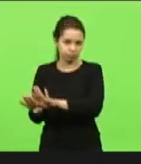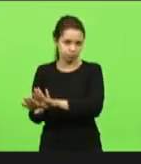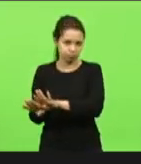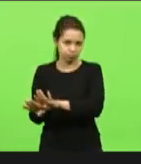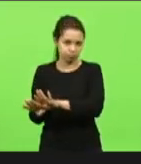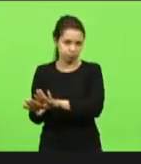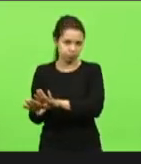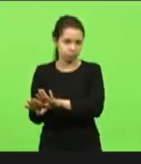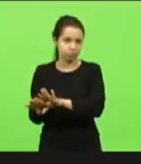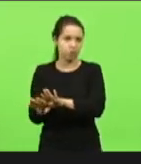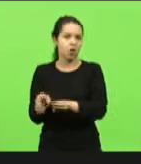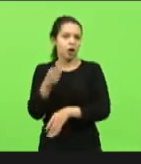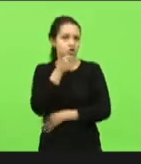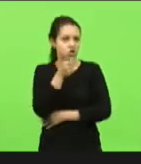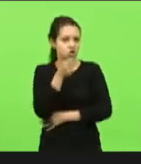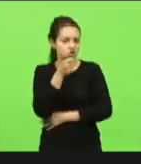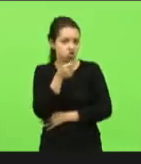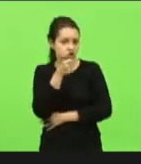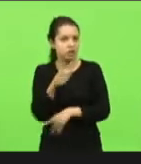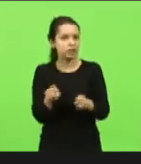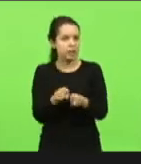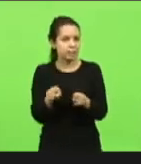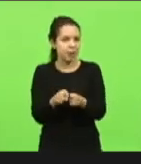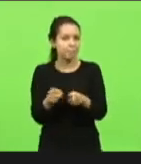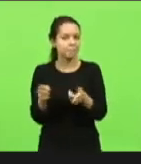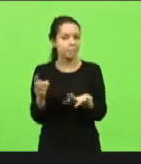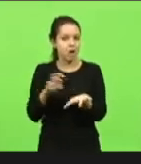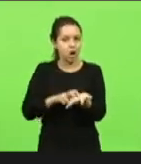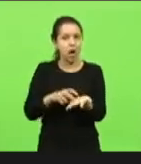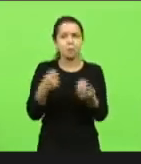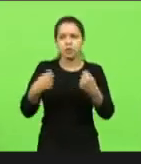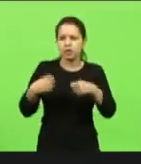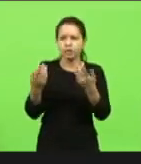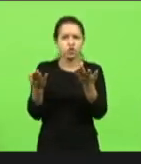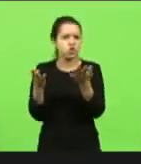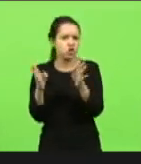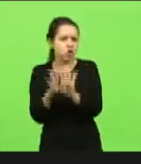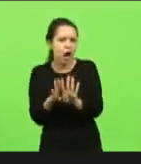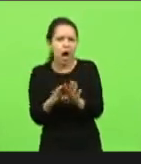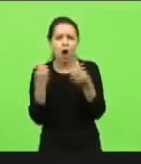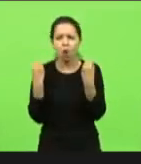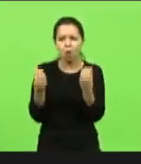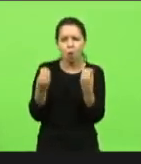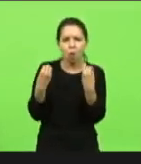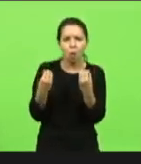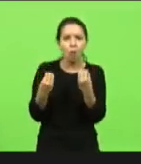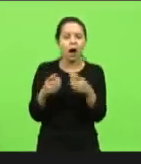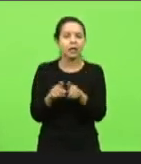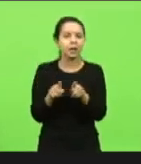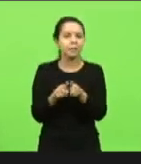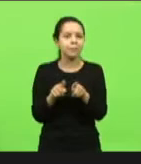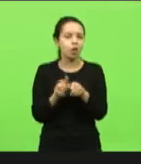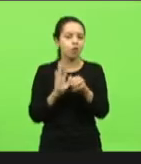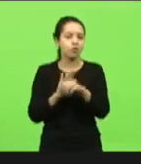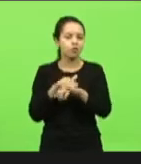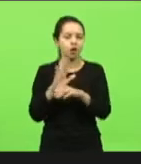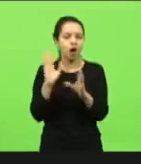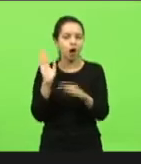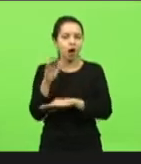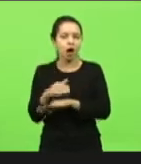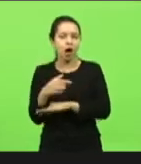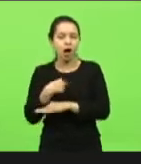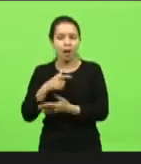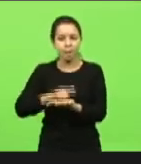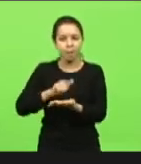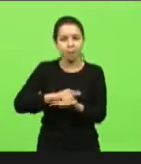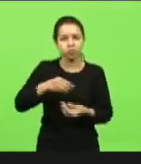o radialista ele vai lá de manhã tem que fechar meu Deus que absurdo e no finalzinho do dia passa lá na porta da loja entregar o boleto